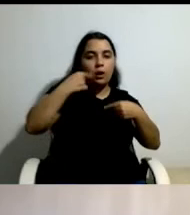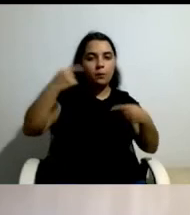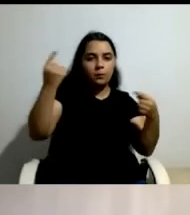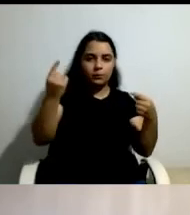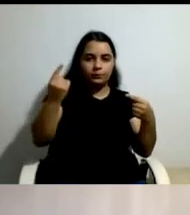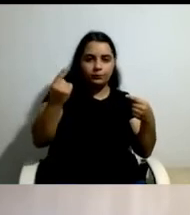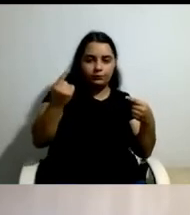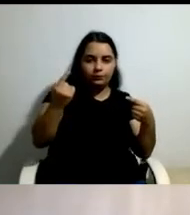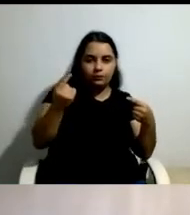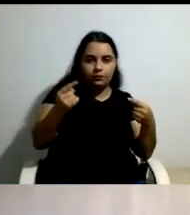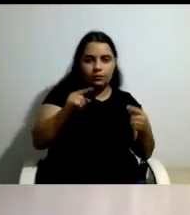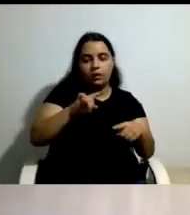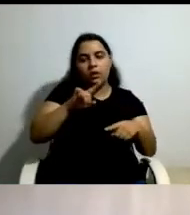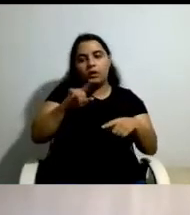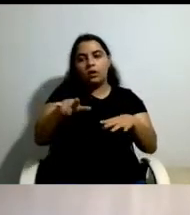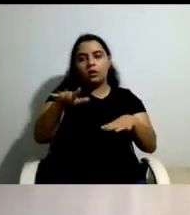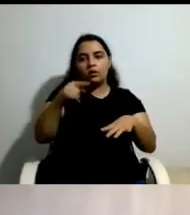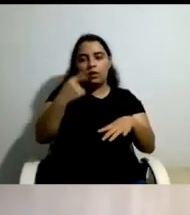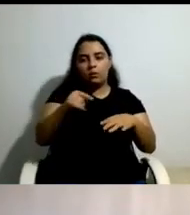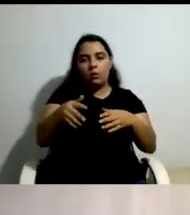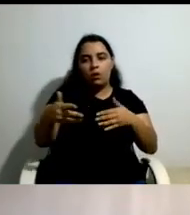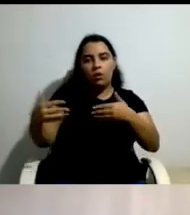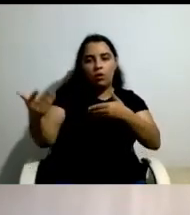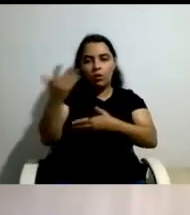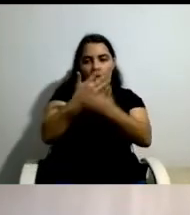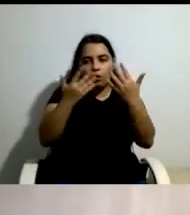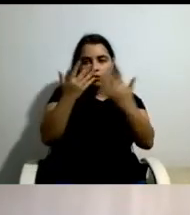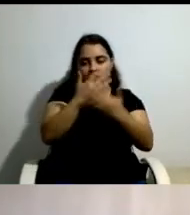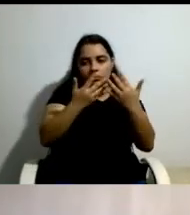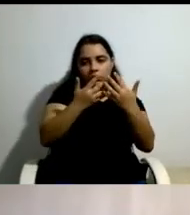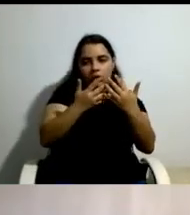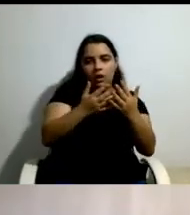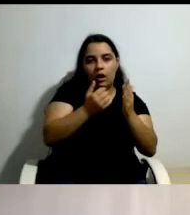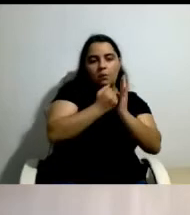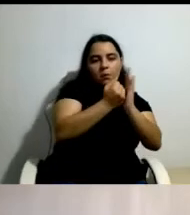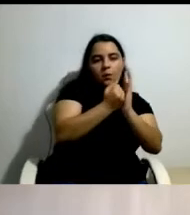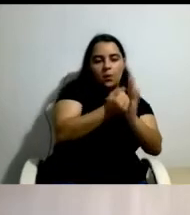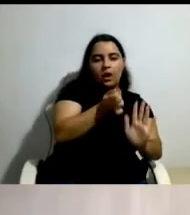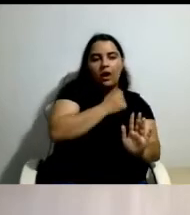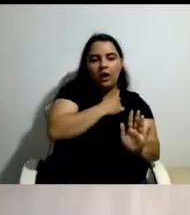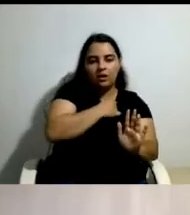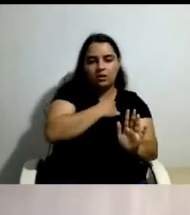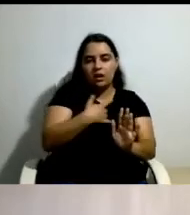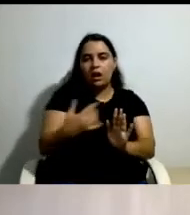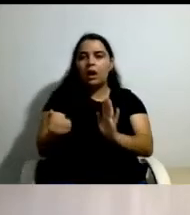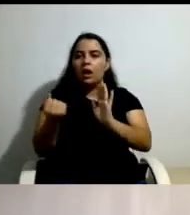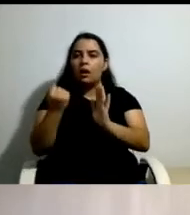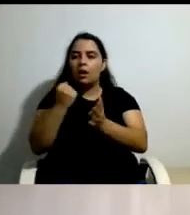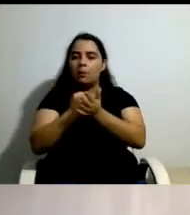a assistência pessoal e o apoio domiciliário, que tem a ver com a tal delimitação daquilo que são